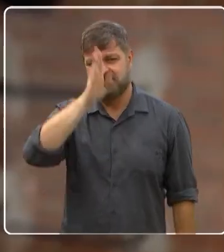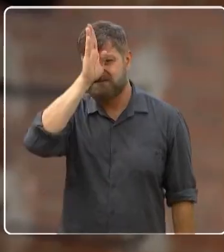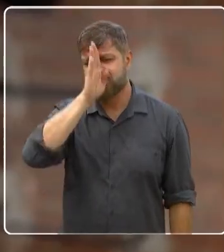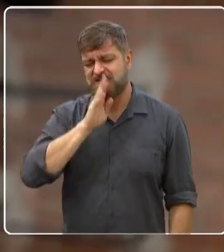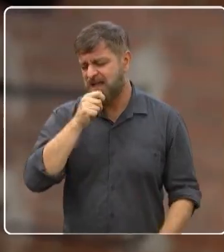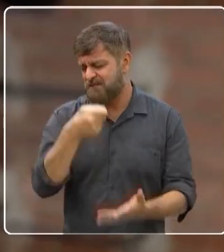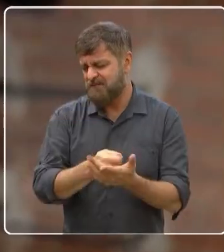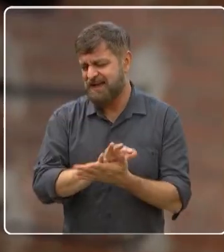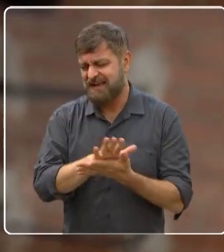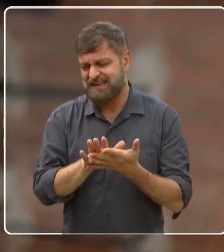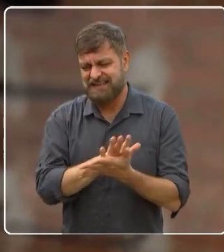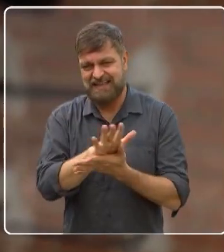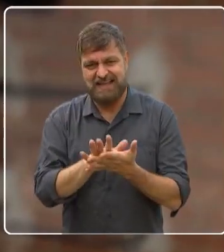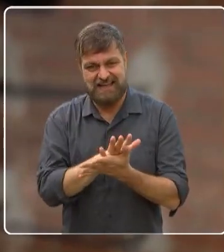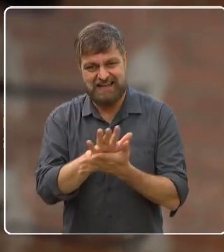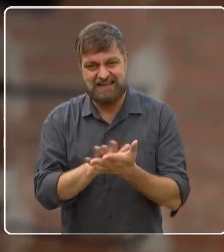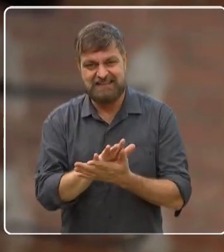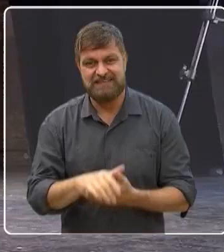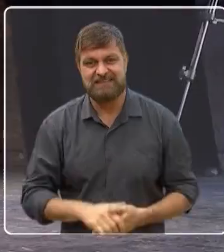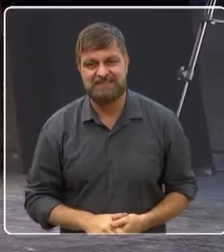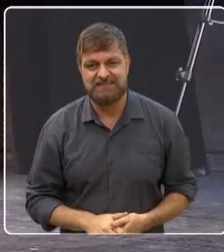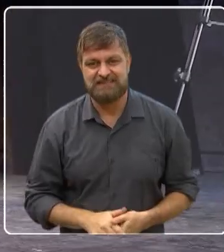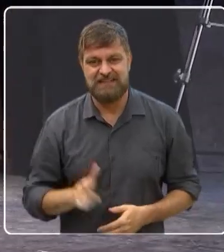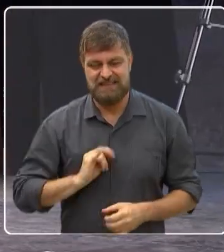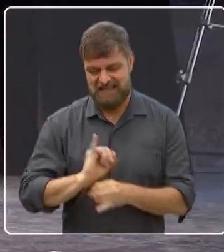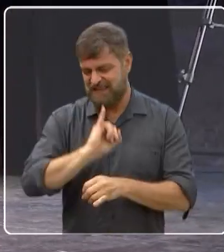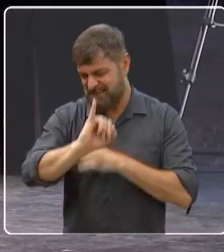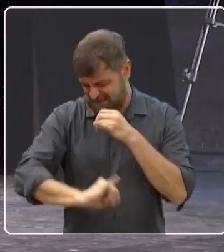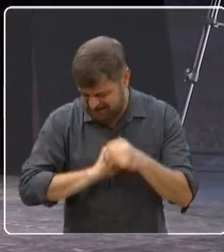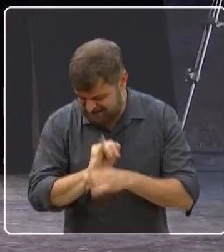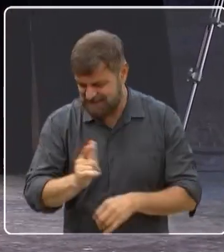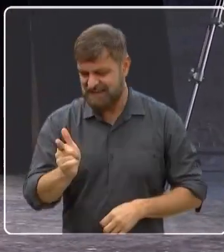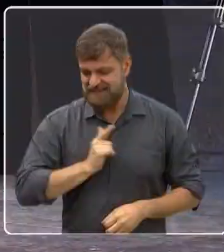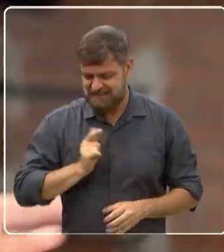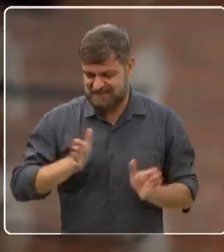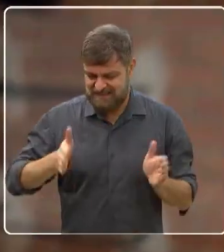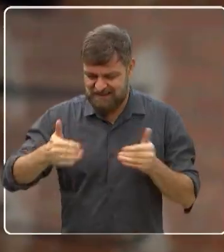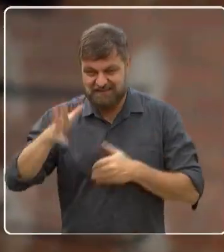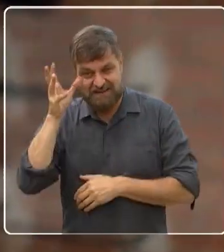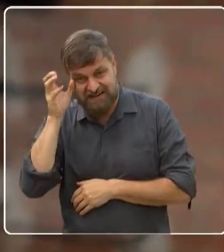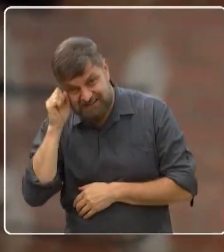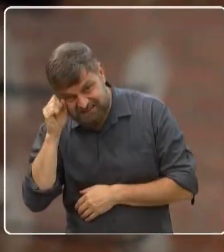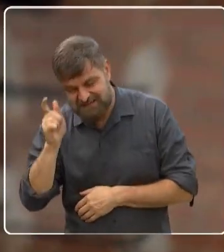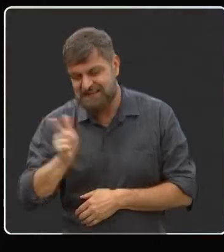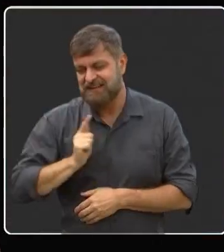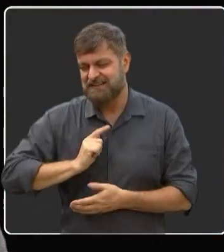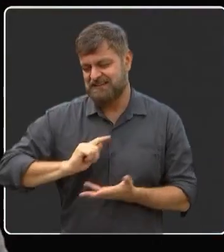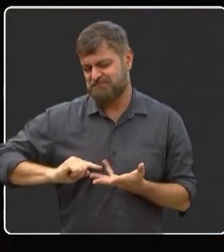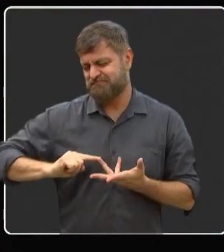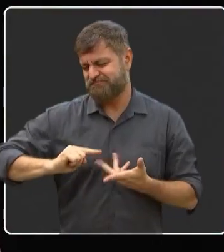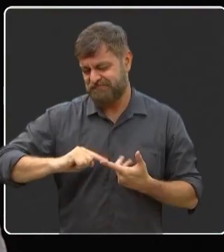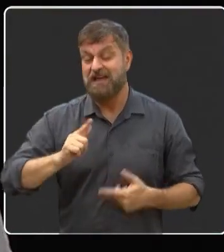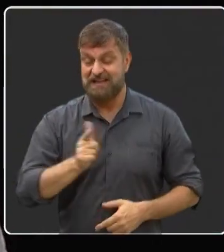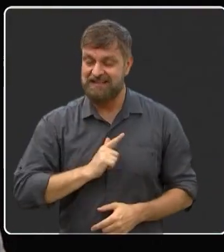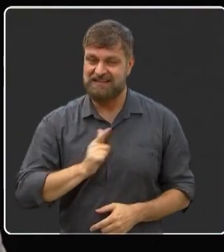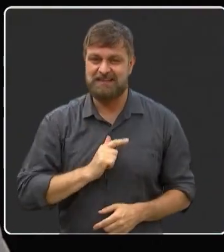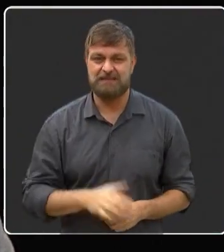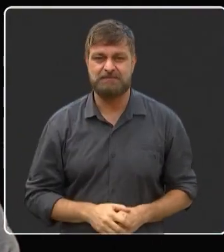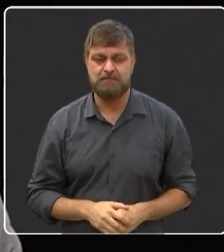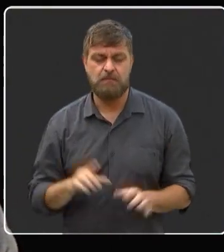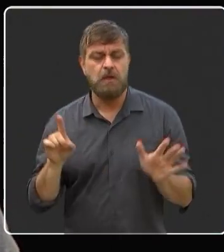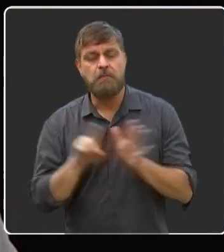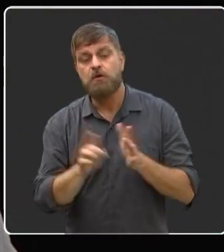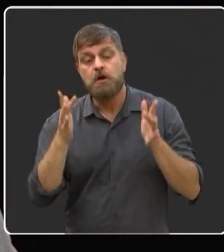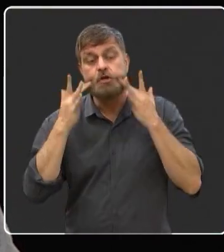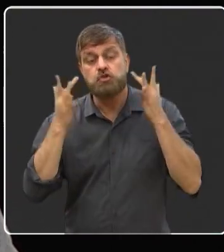paga nada. Tem de tudo. Puxa vida. Internet, quartinho arrumado, tem tudo. Bom, e aí, qual que é a próxima